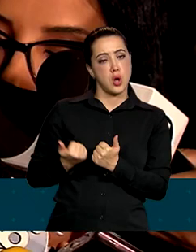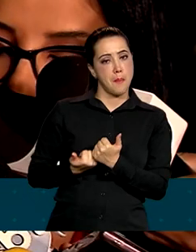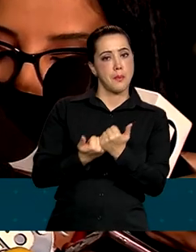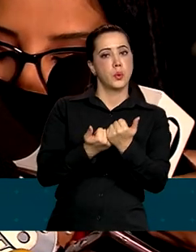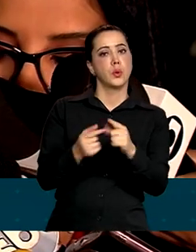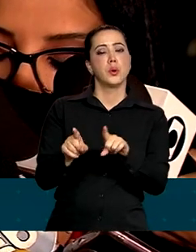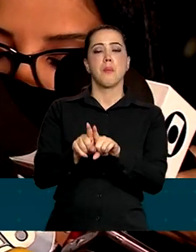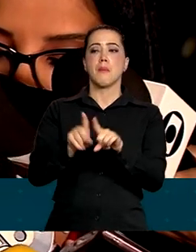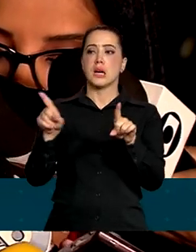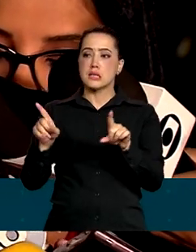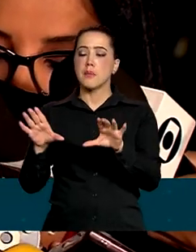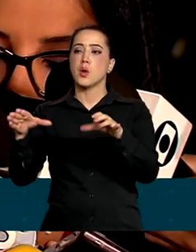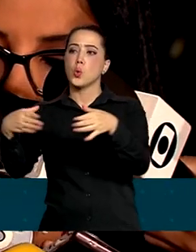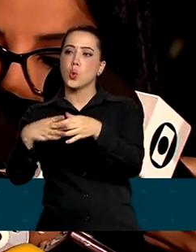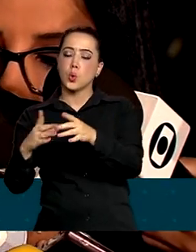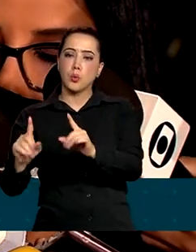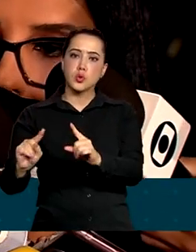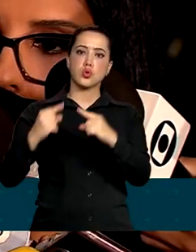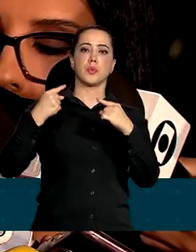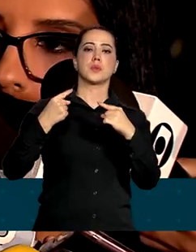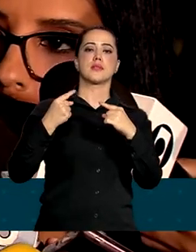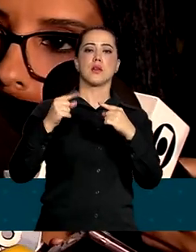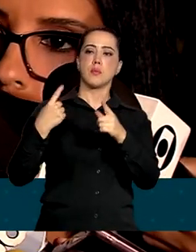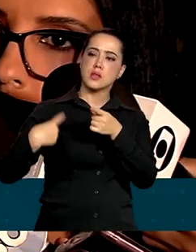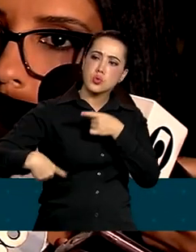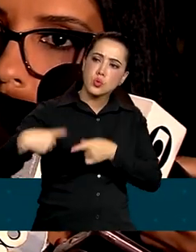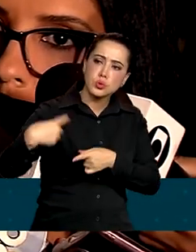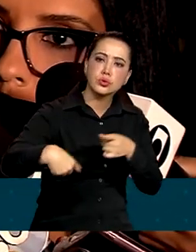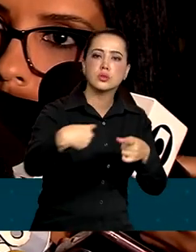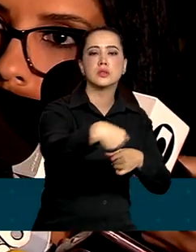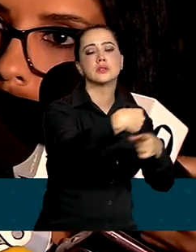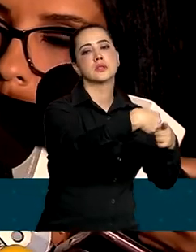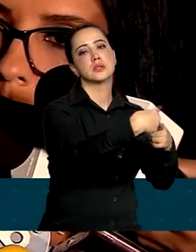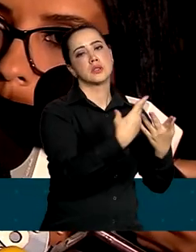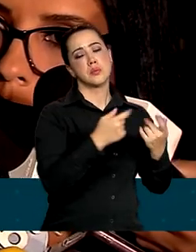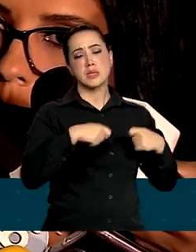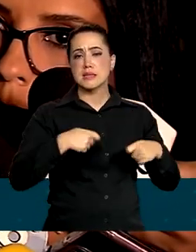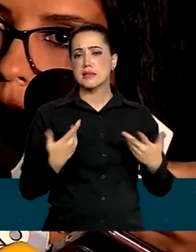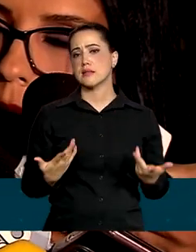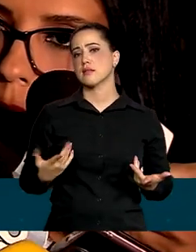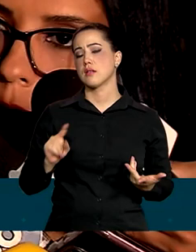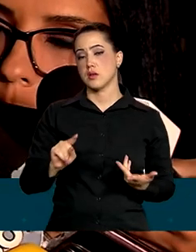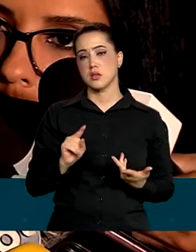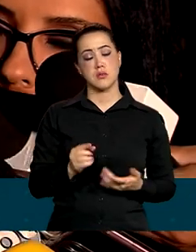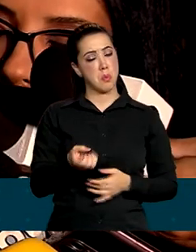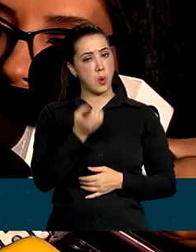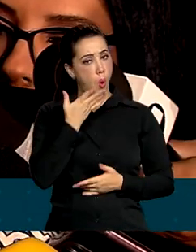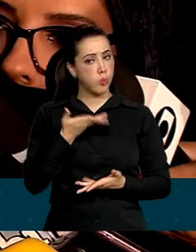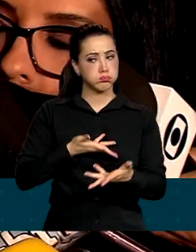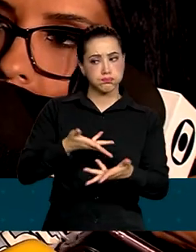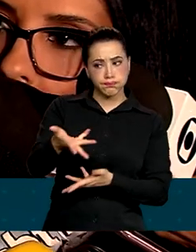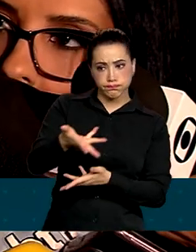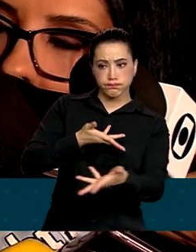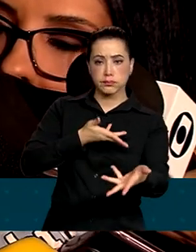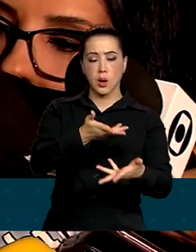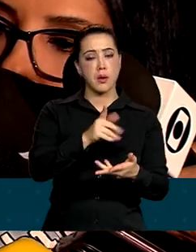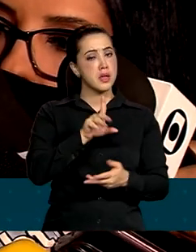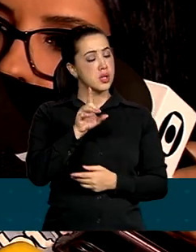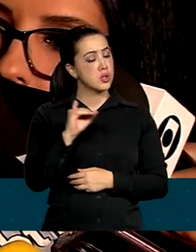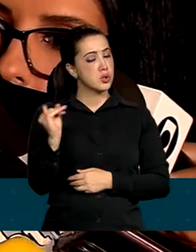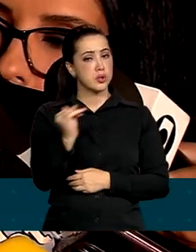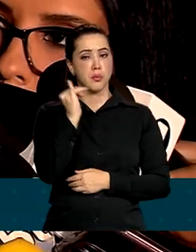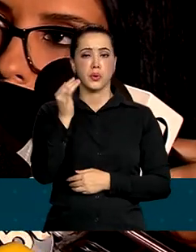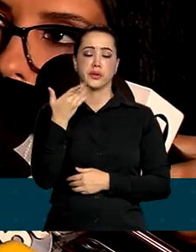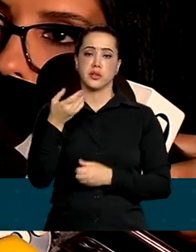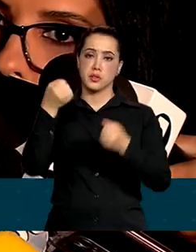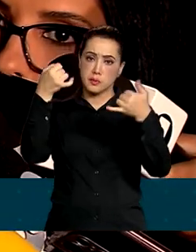também partidos que se declaram de oposição, com muita boa vontade em discutir o marco fiscal. Isso só reforça a tese que eu tenho dito